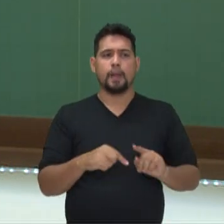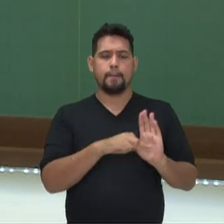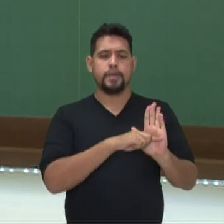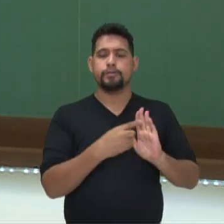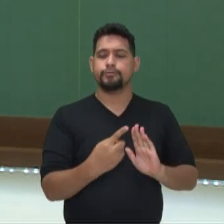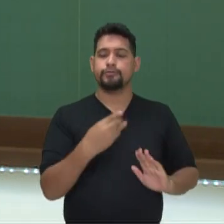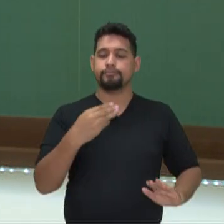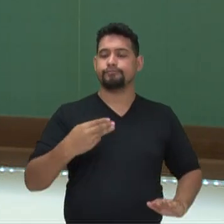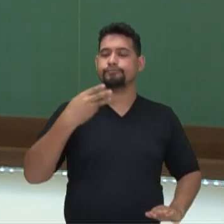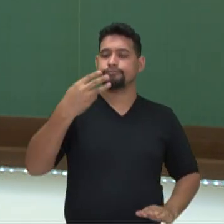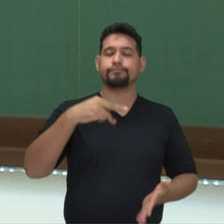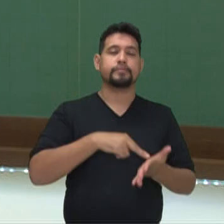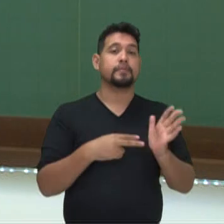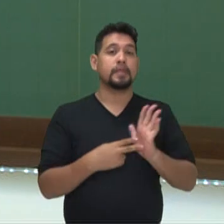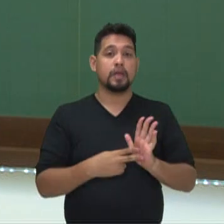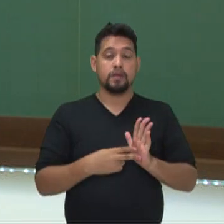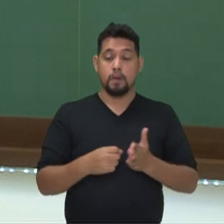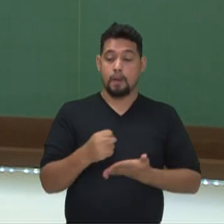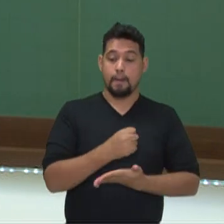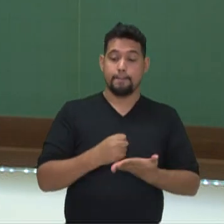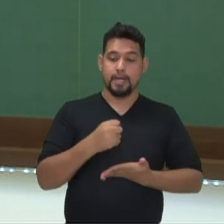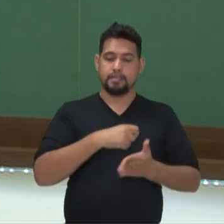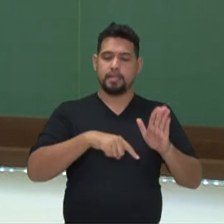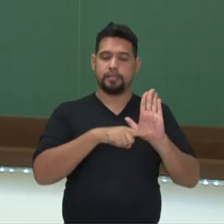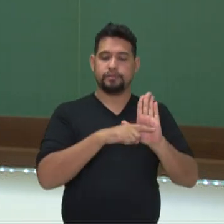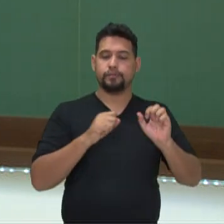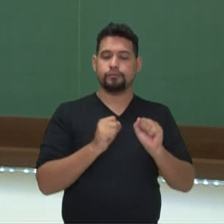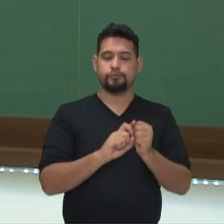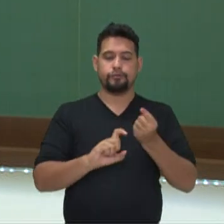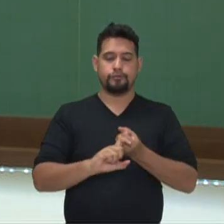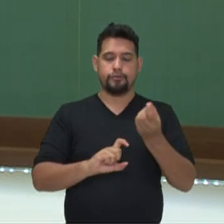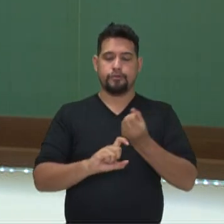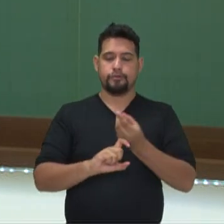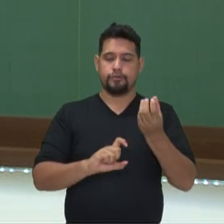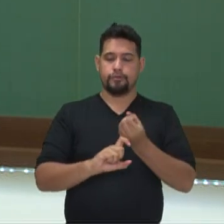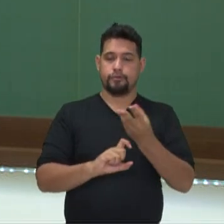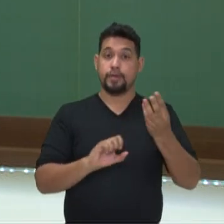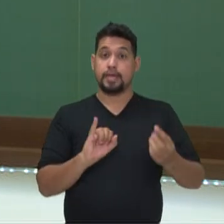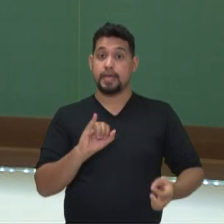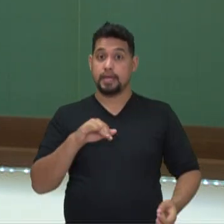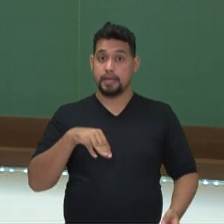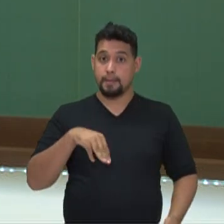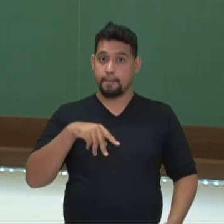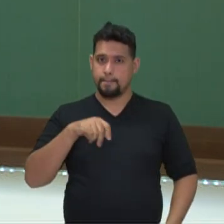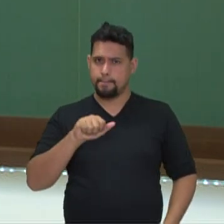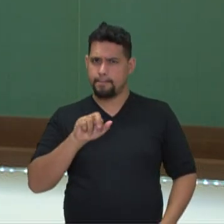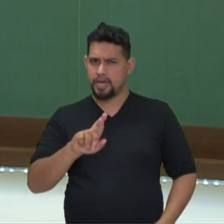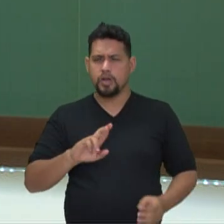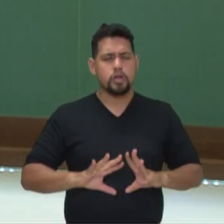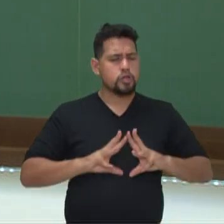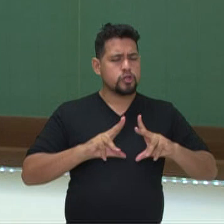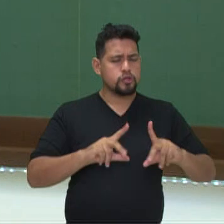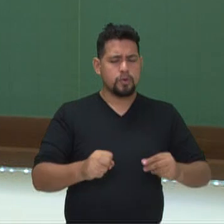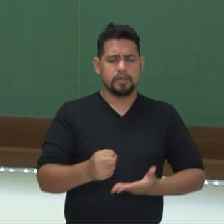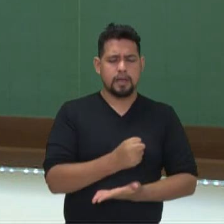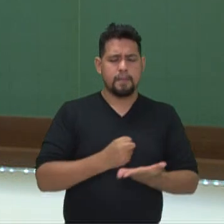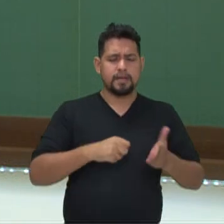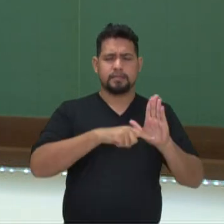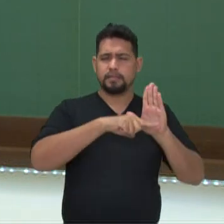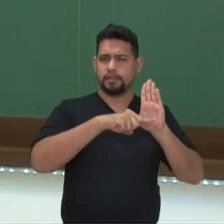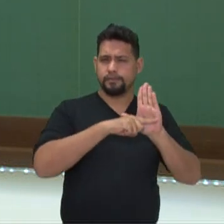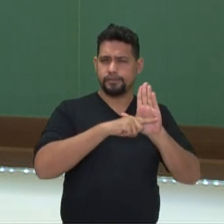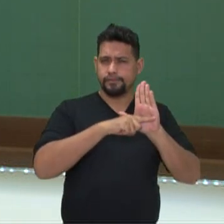potência é uma base negativa com expoente ímpar. Toda base negativa com